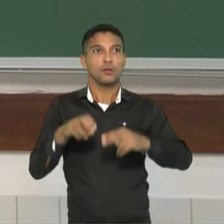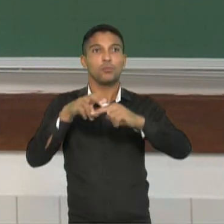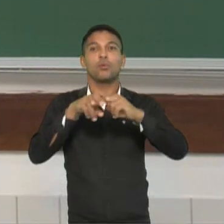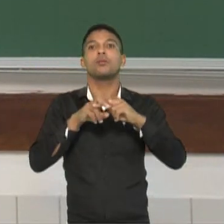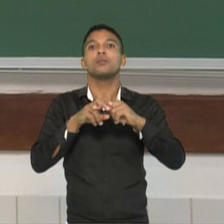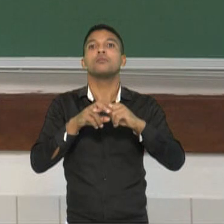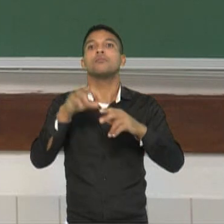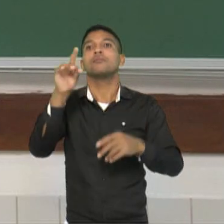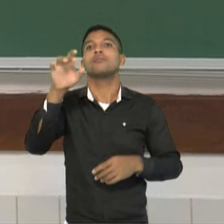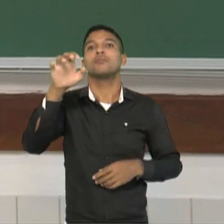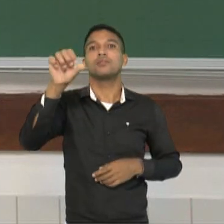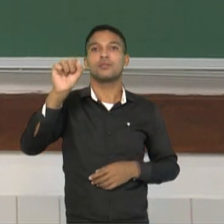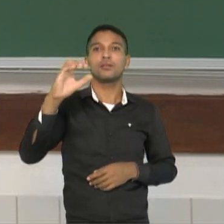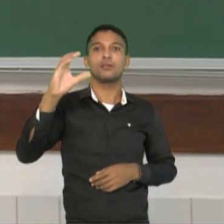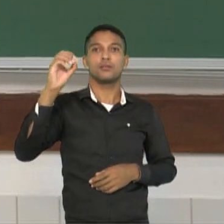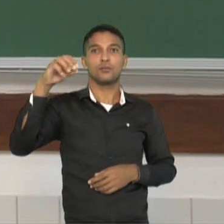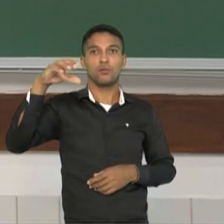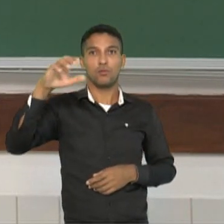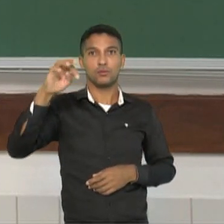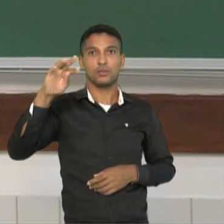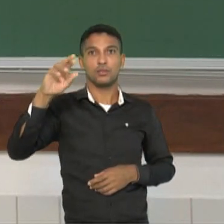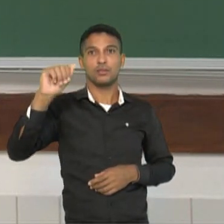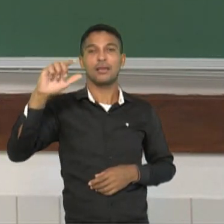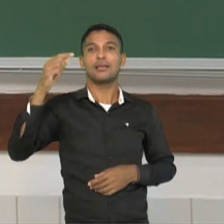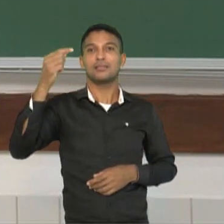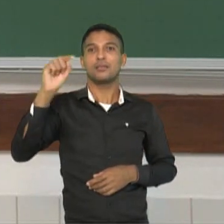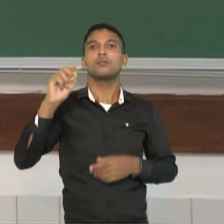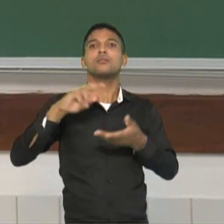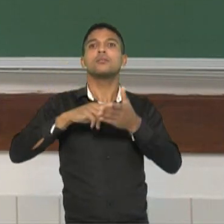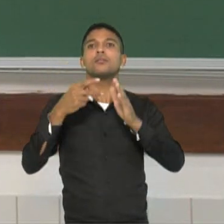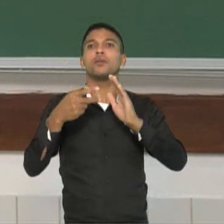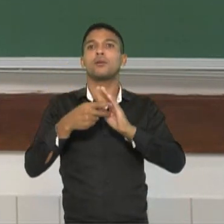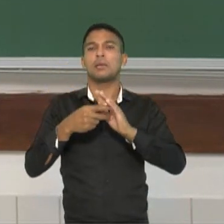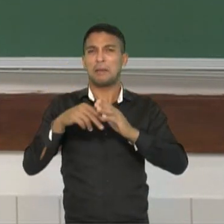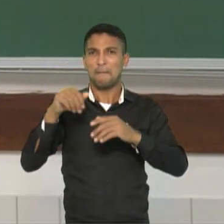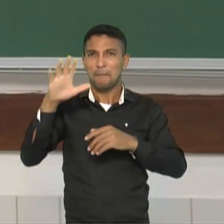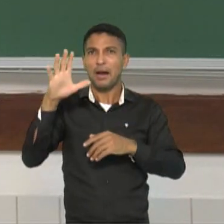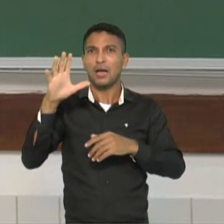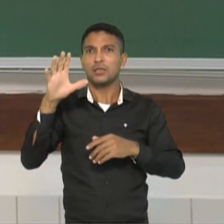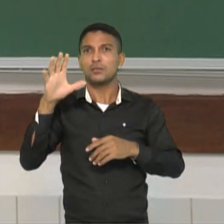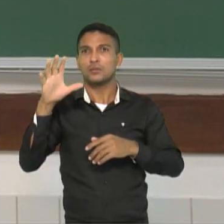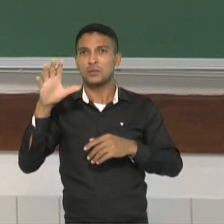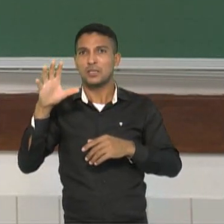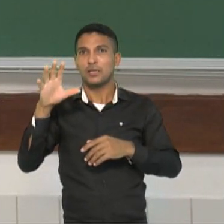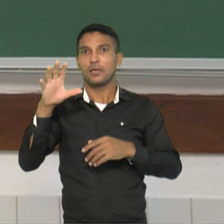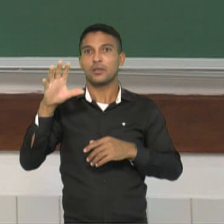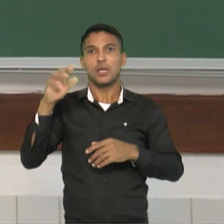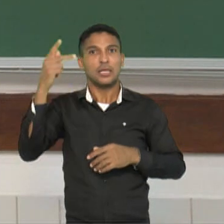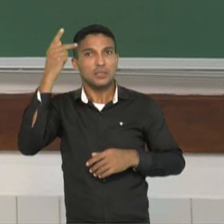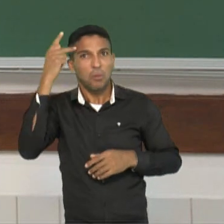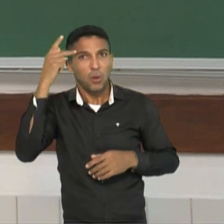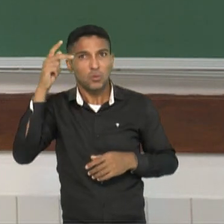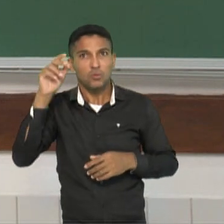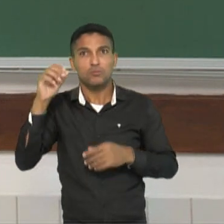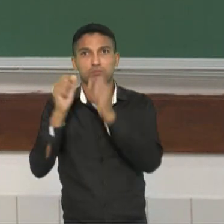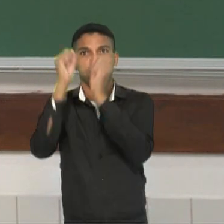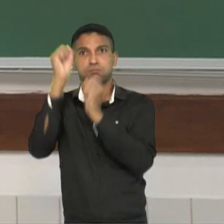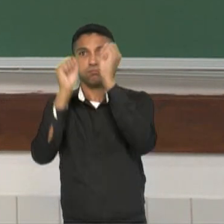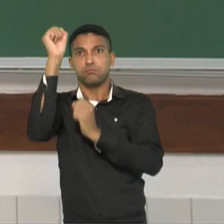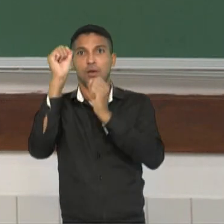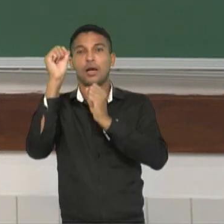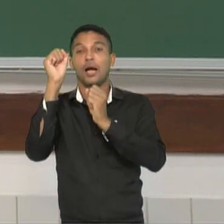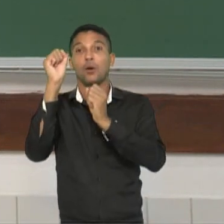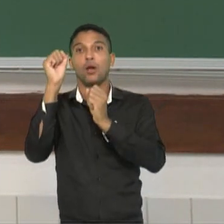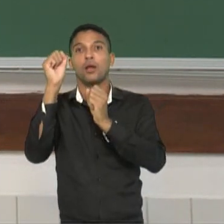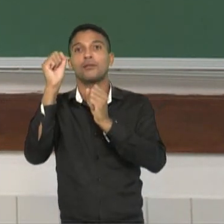desconcentração, porque a indústria era muito concentrada na região sudeste e passou a se instalar em outros estados e outras